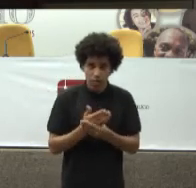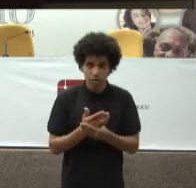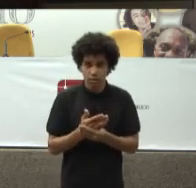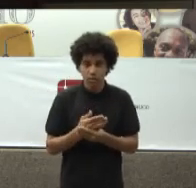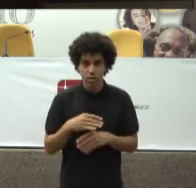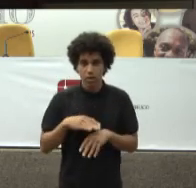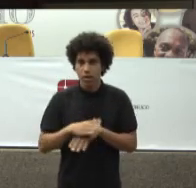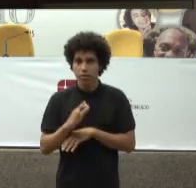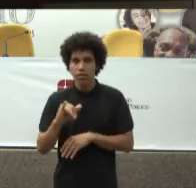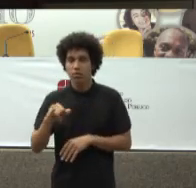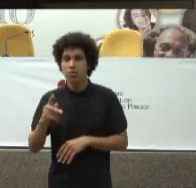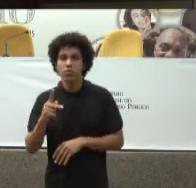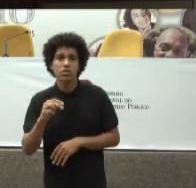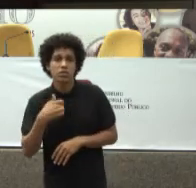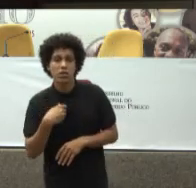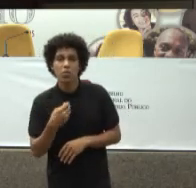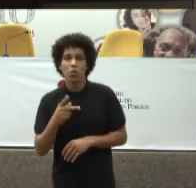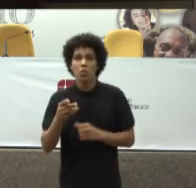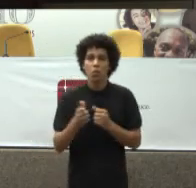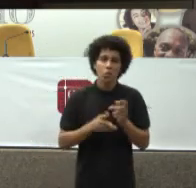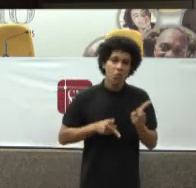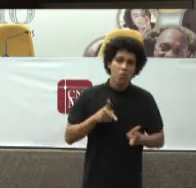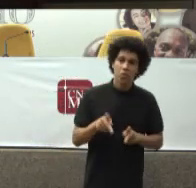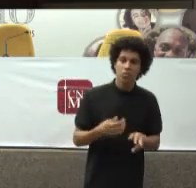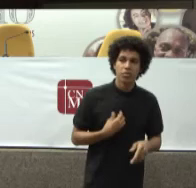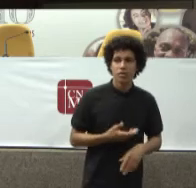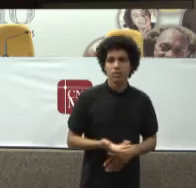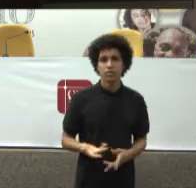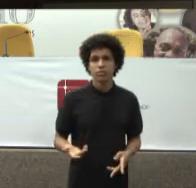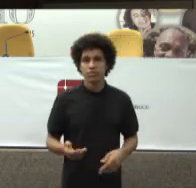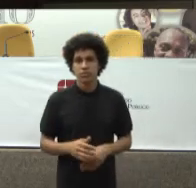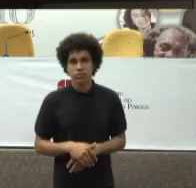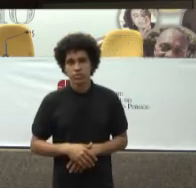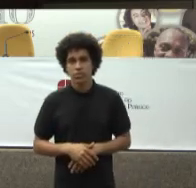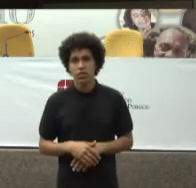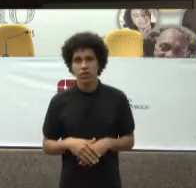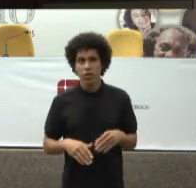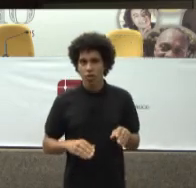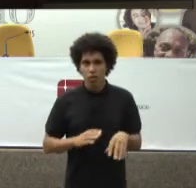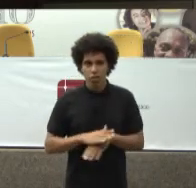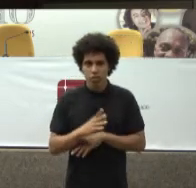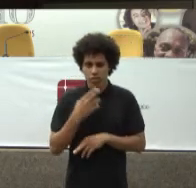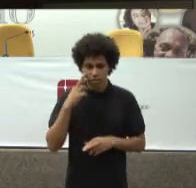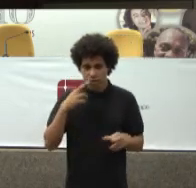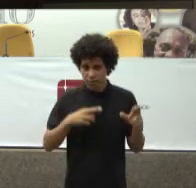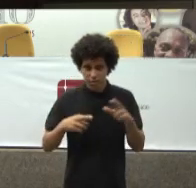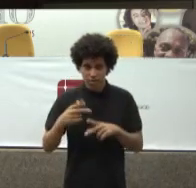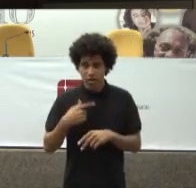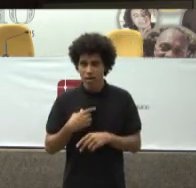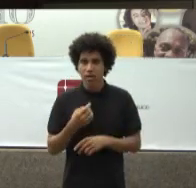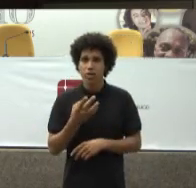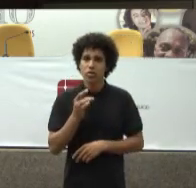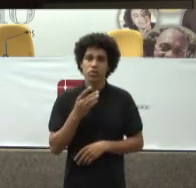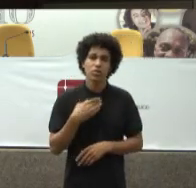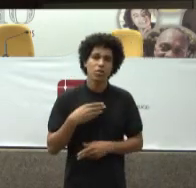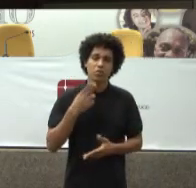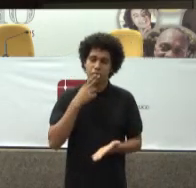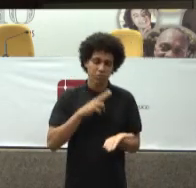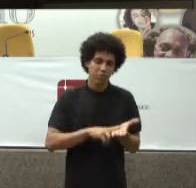política pública Já existente É isso que as pessoas Querem Então muita judicialização É fruto de promessa Não cumprida